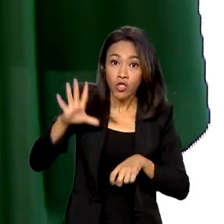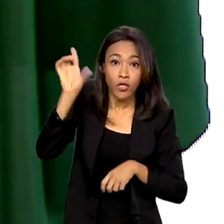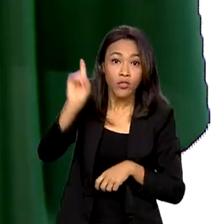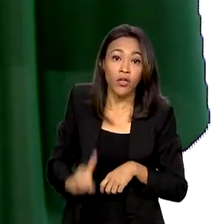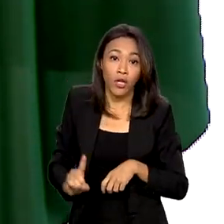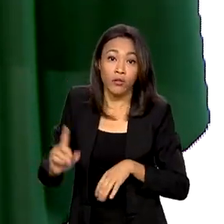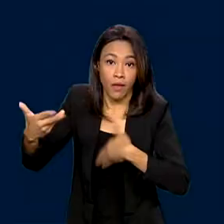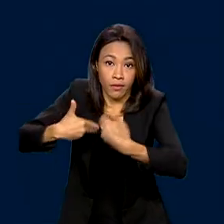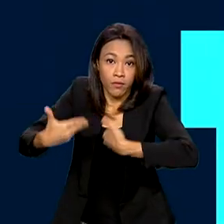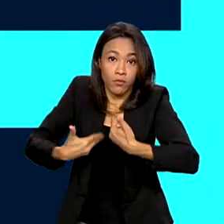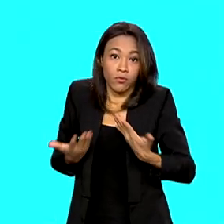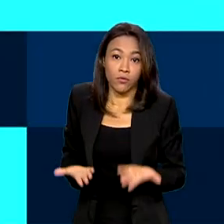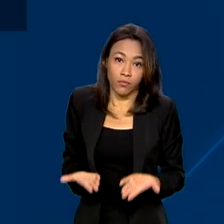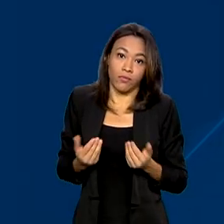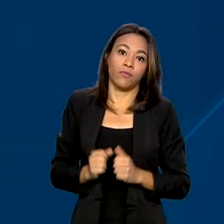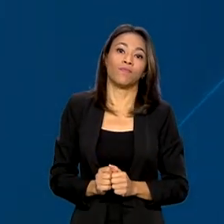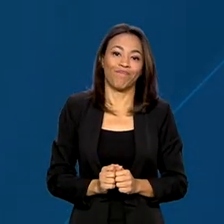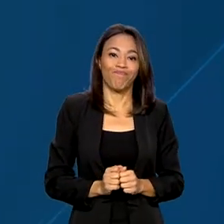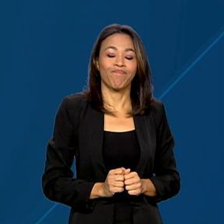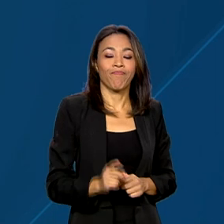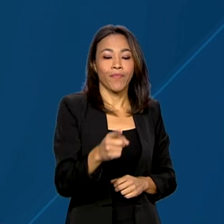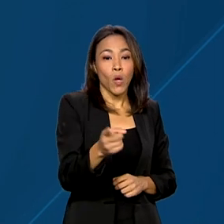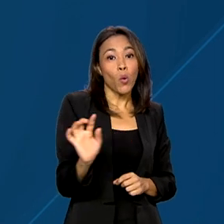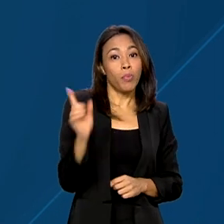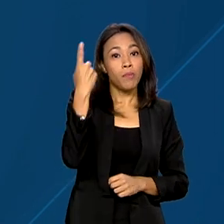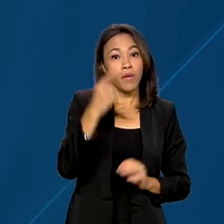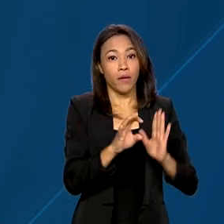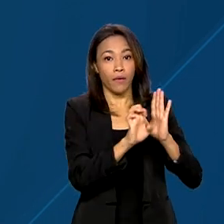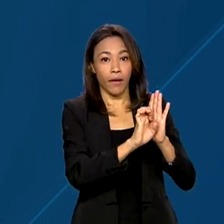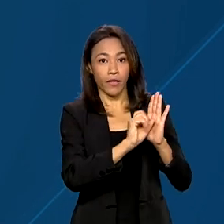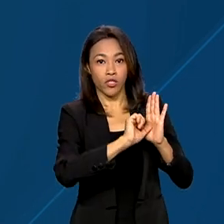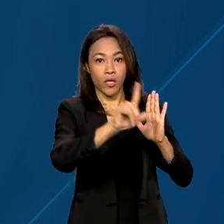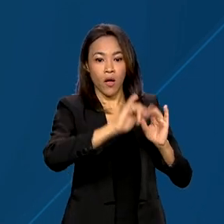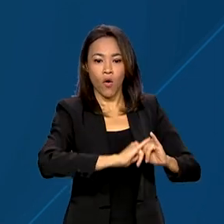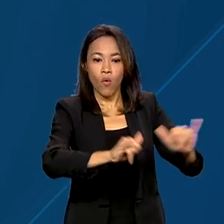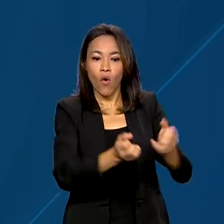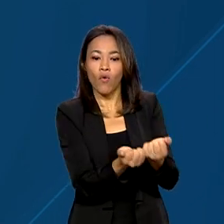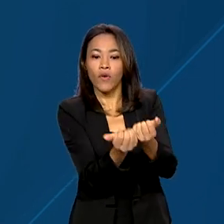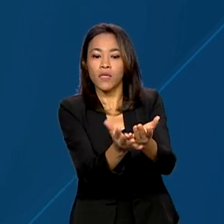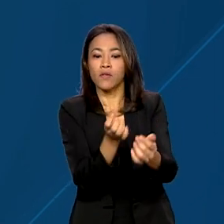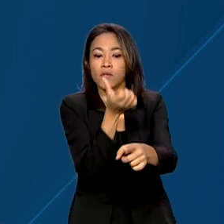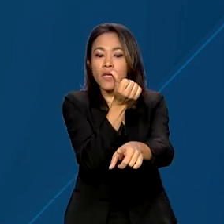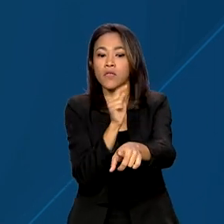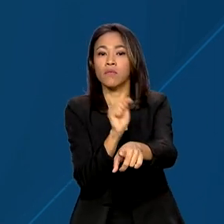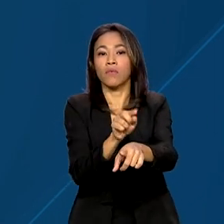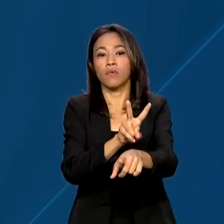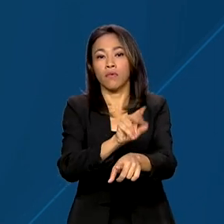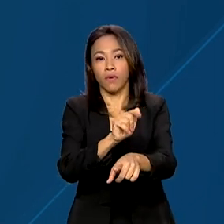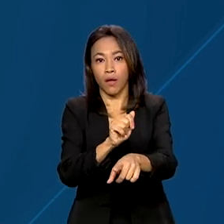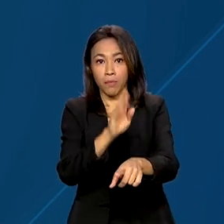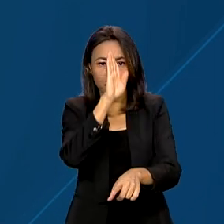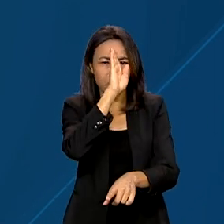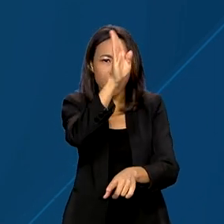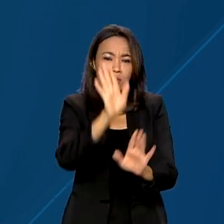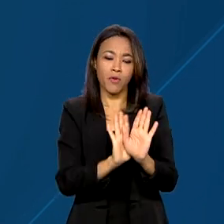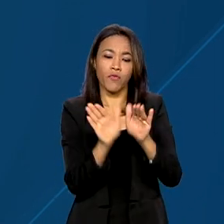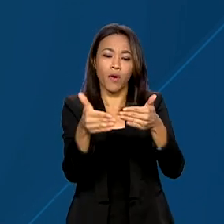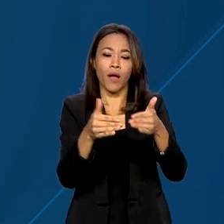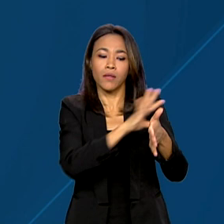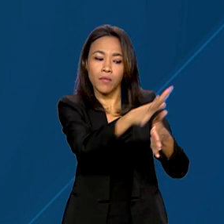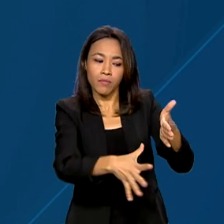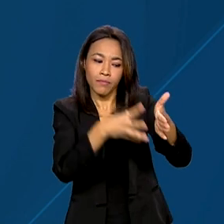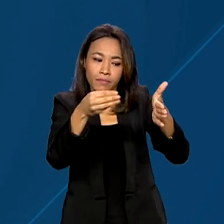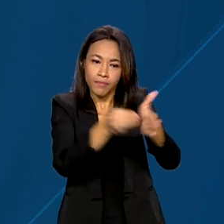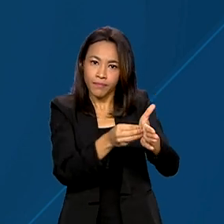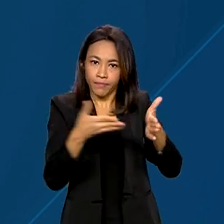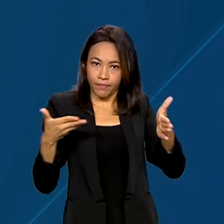decentemente. O primeiro edital ofereceu quase 6 mil vagas, sendo mil delas exclusivas para a Amazônia Legal.